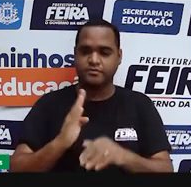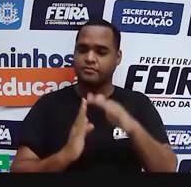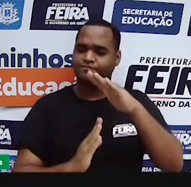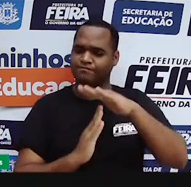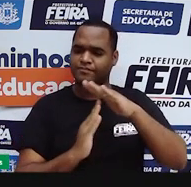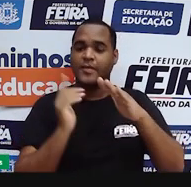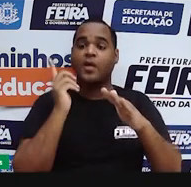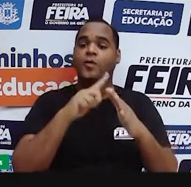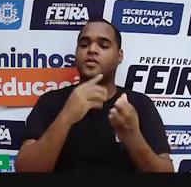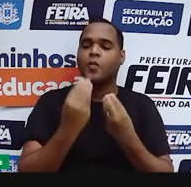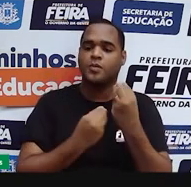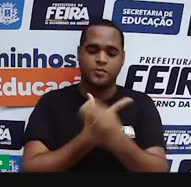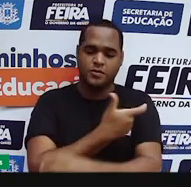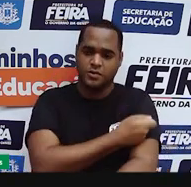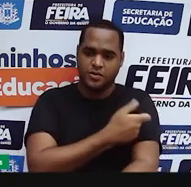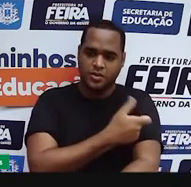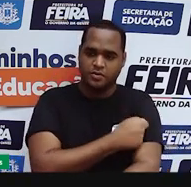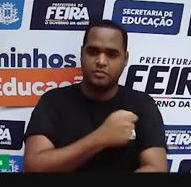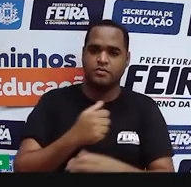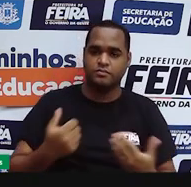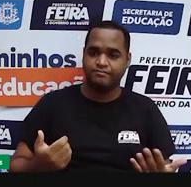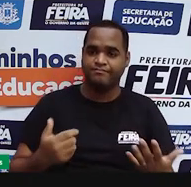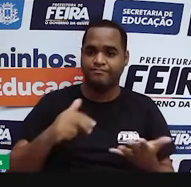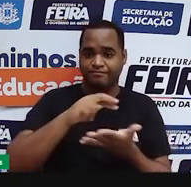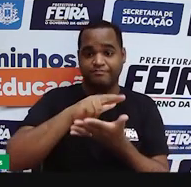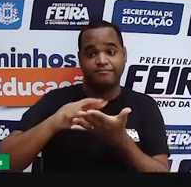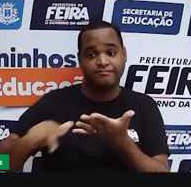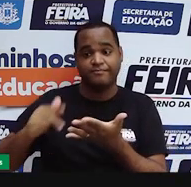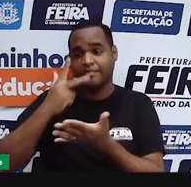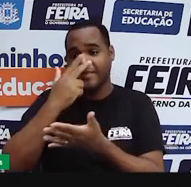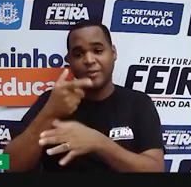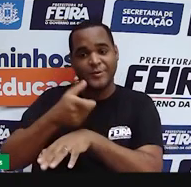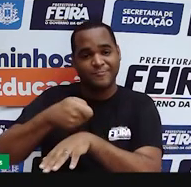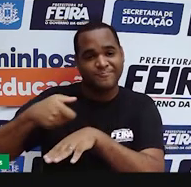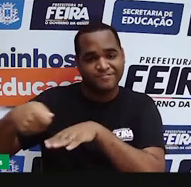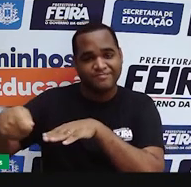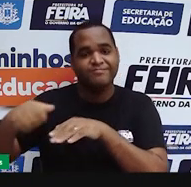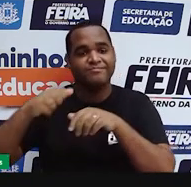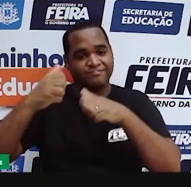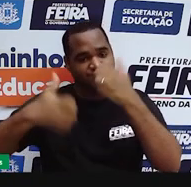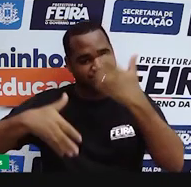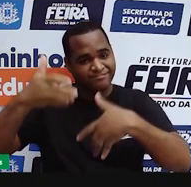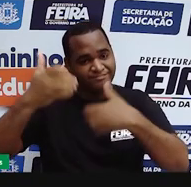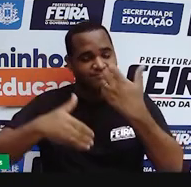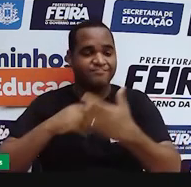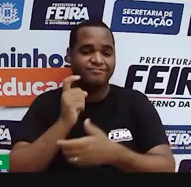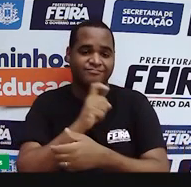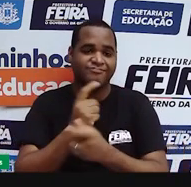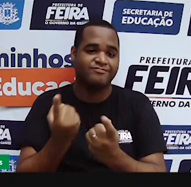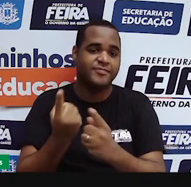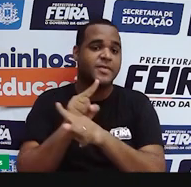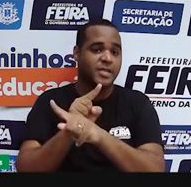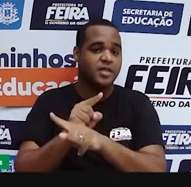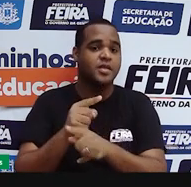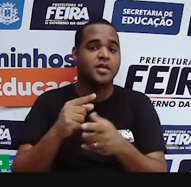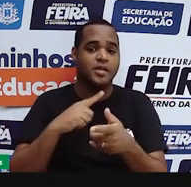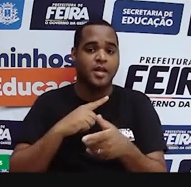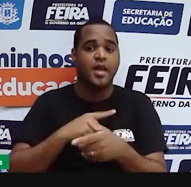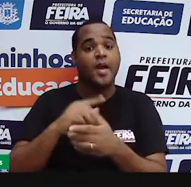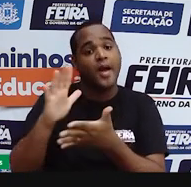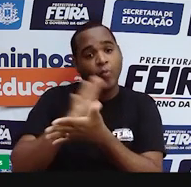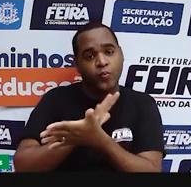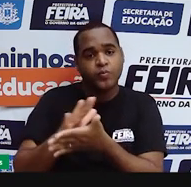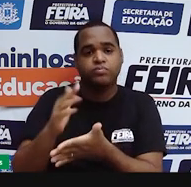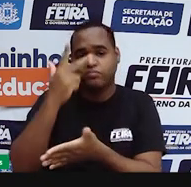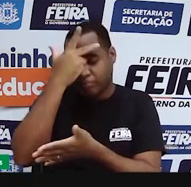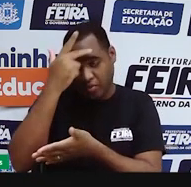justamente a circulação de falsas notícias. Hoje em dia, o que a gente tem visto muito são pessoas que só tomaram a primeira dose da